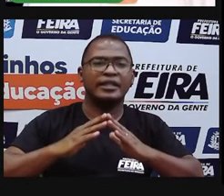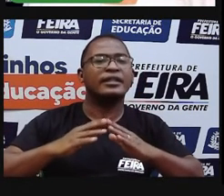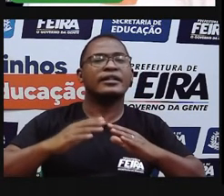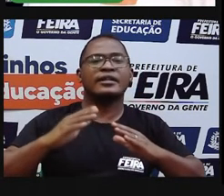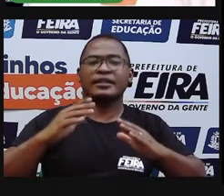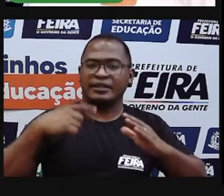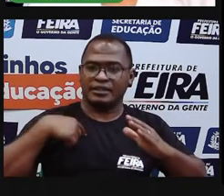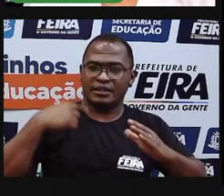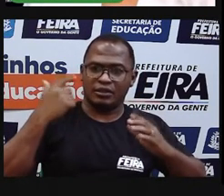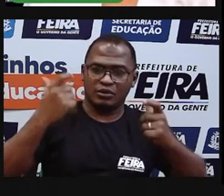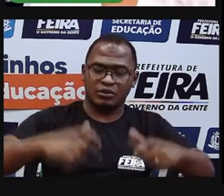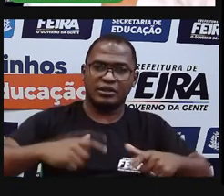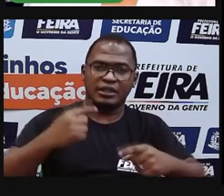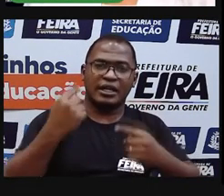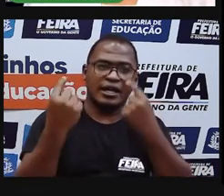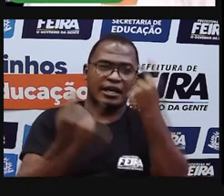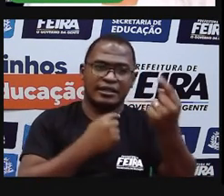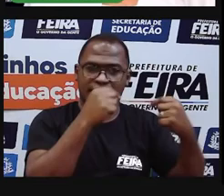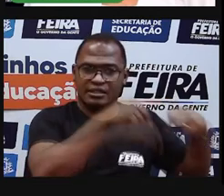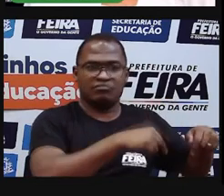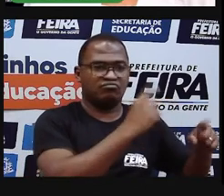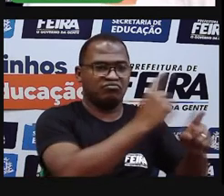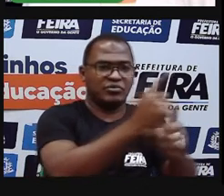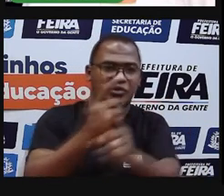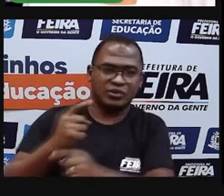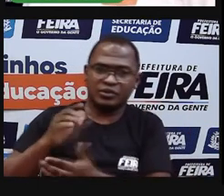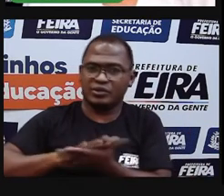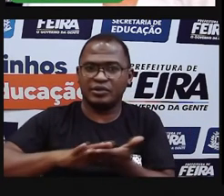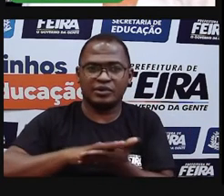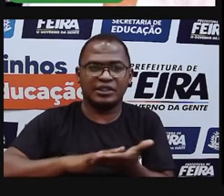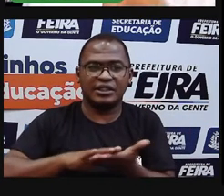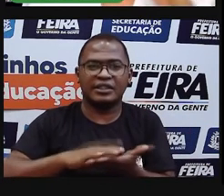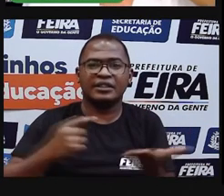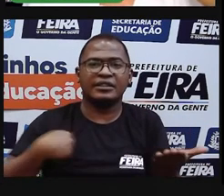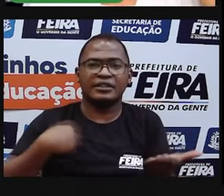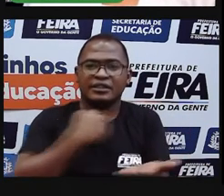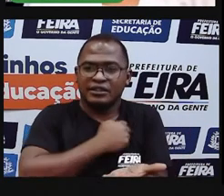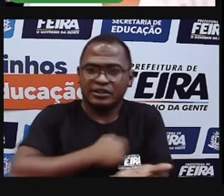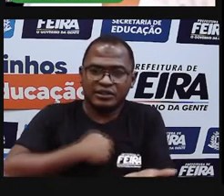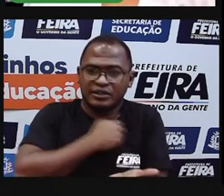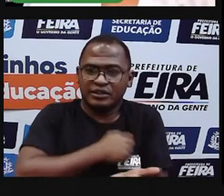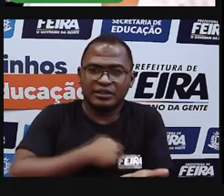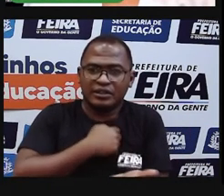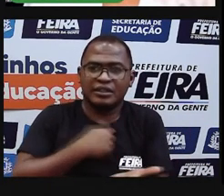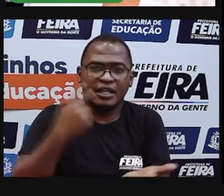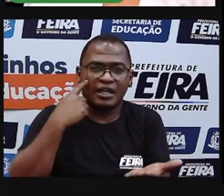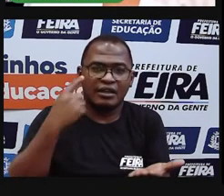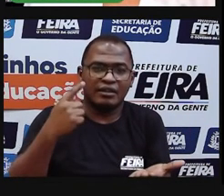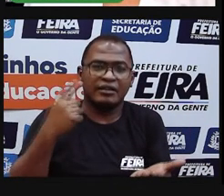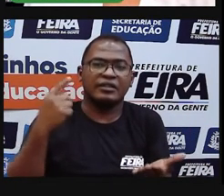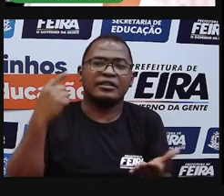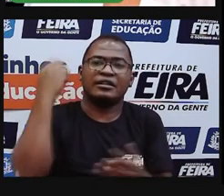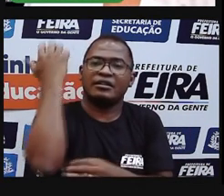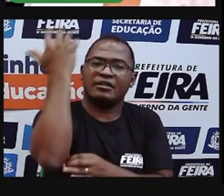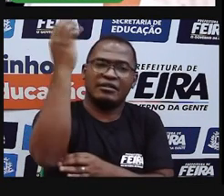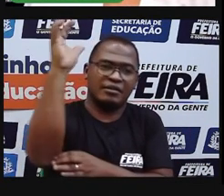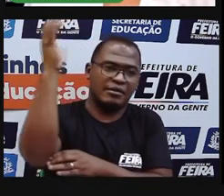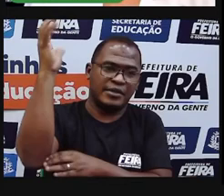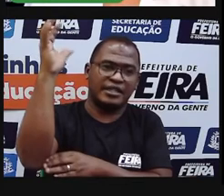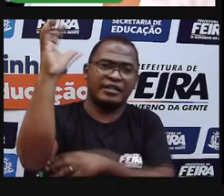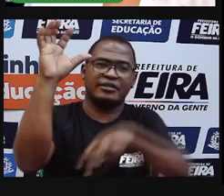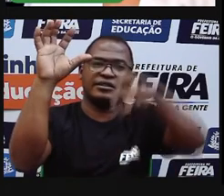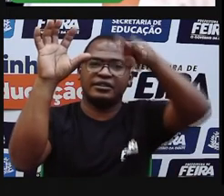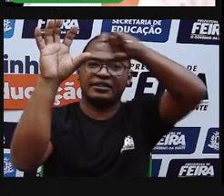primores, que não encontro por cá. Sem que ainda viste as palmeiras, onde canta o sabiá.